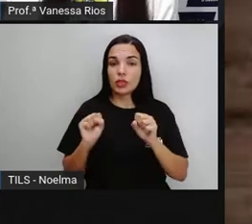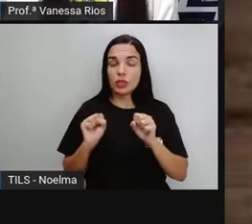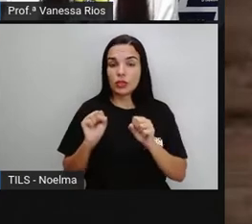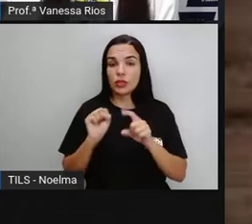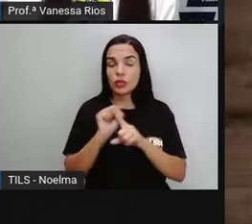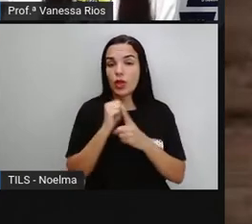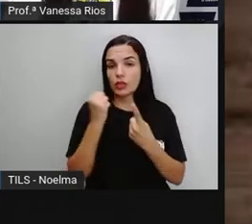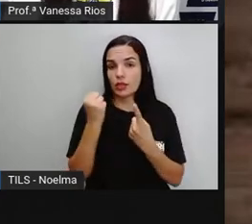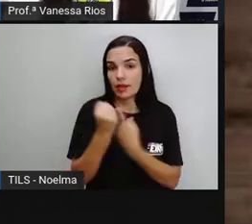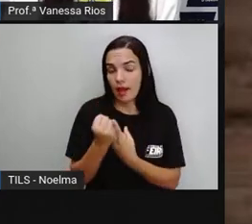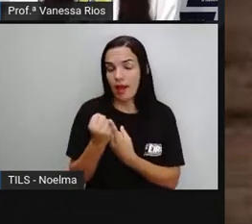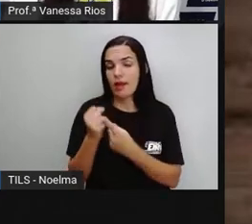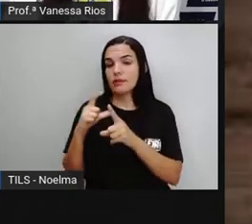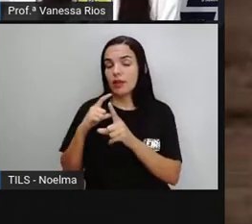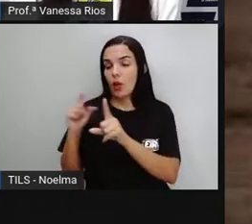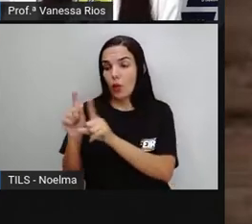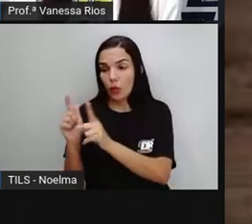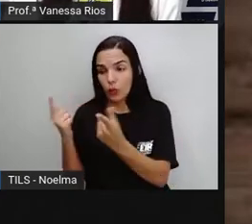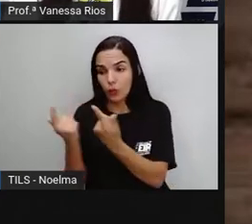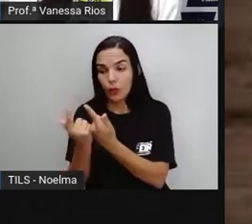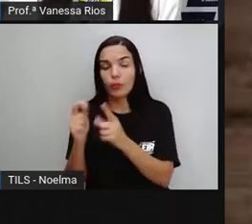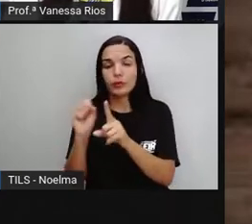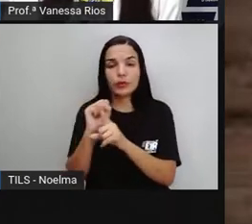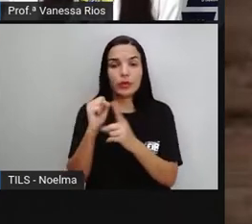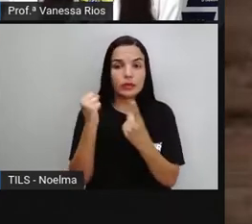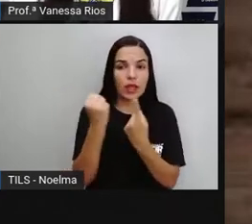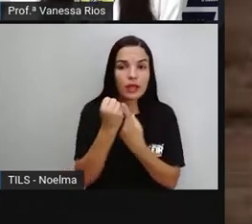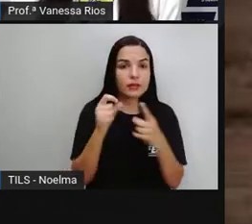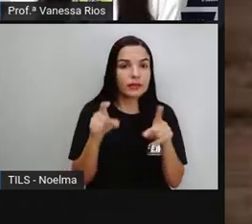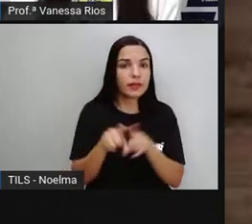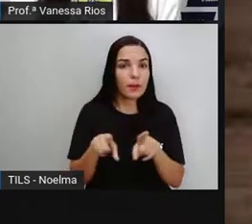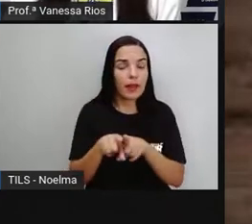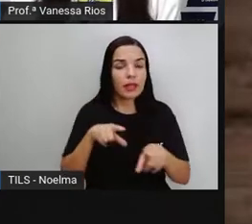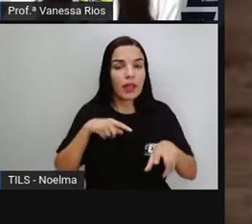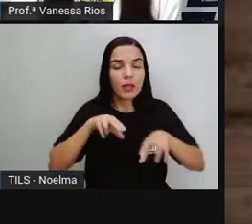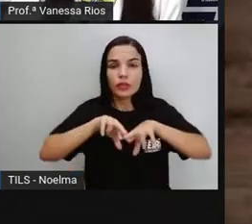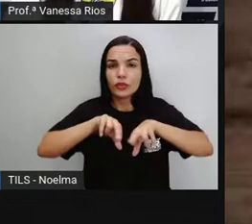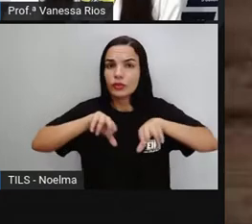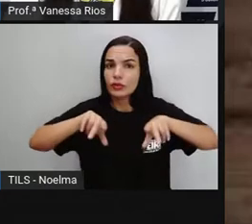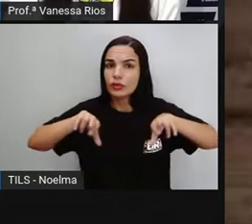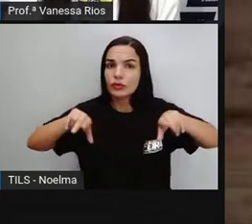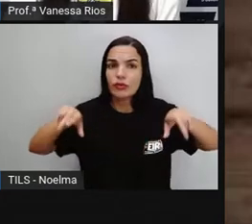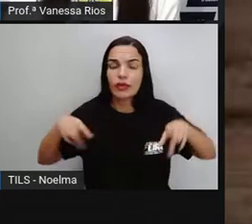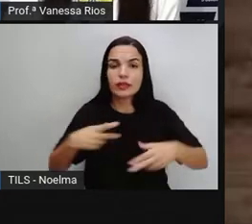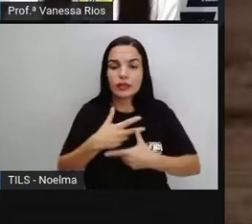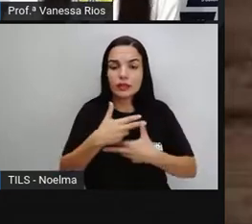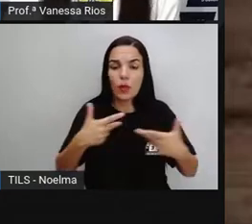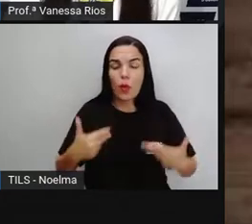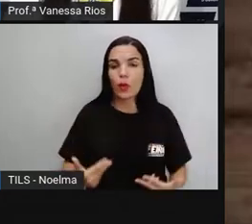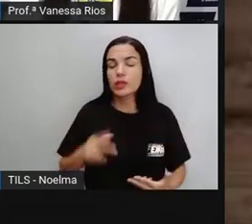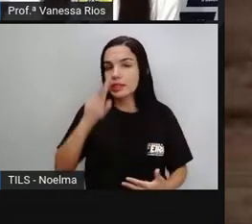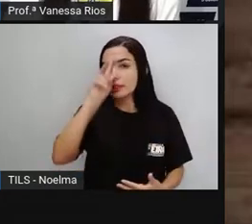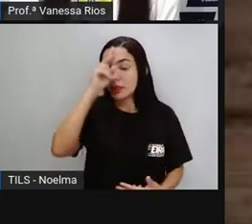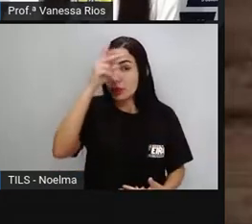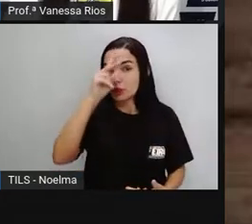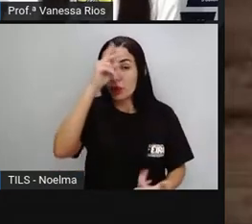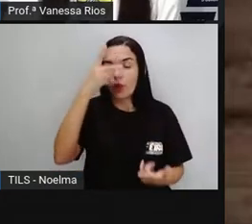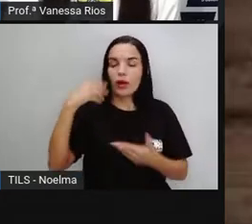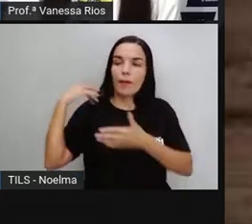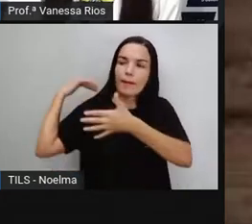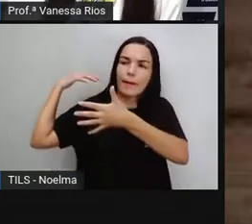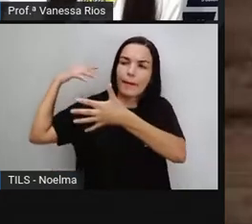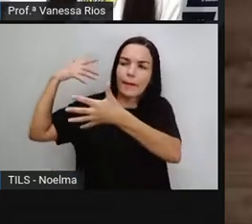né? Em grupos sociais e diversos fatos históricos que vão acontecendo no decorrer do tempo,